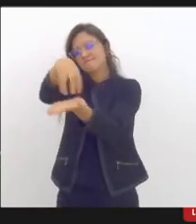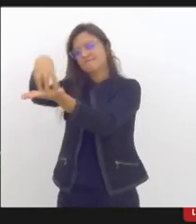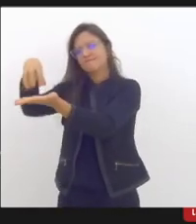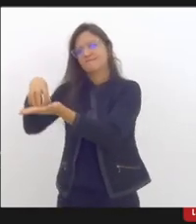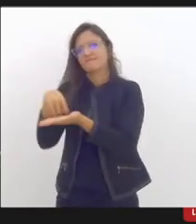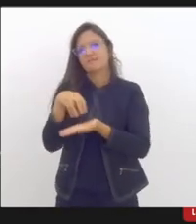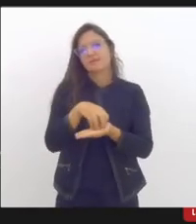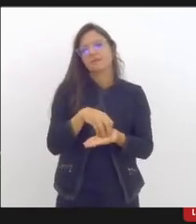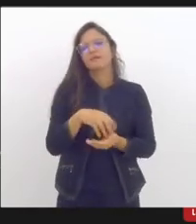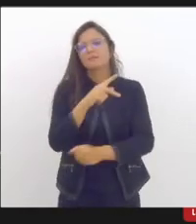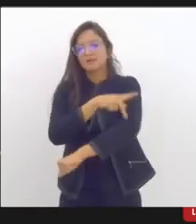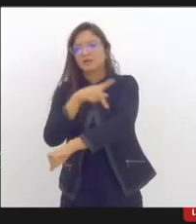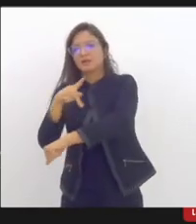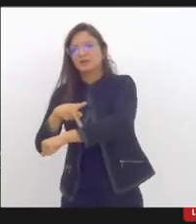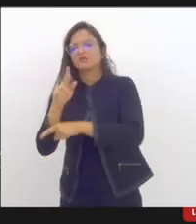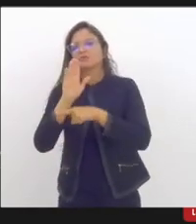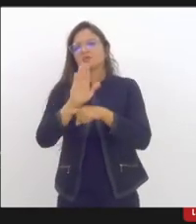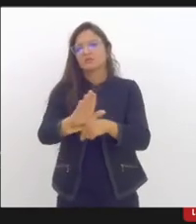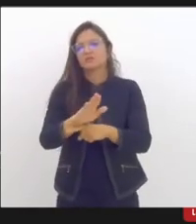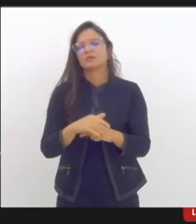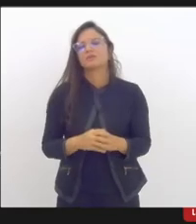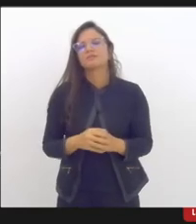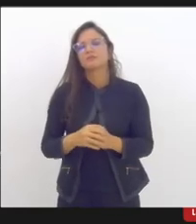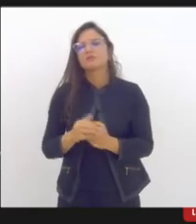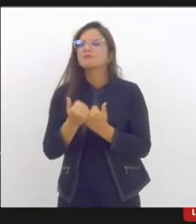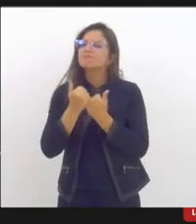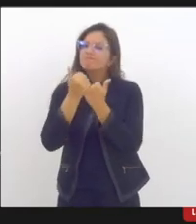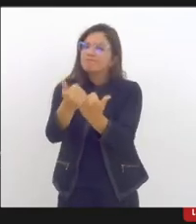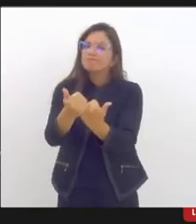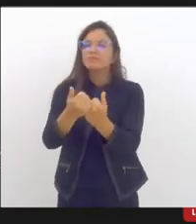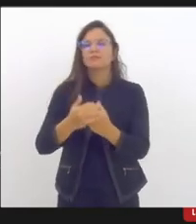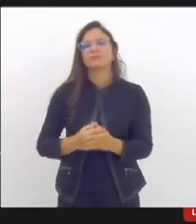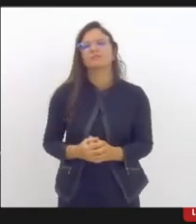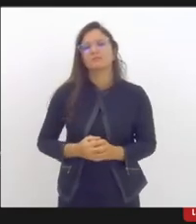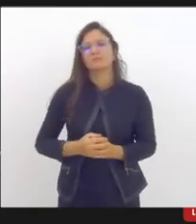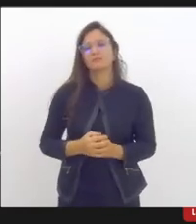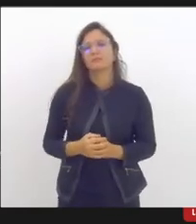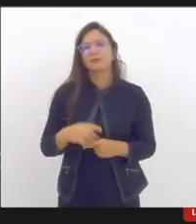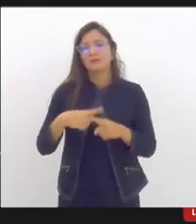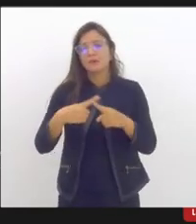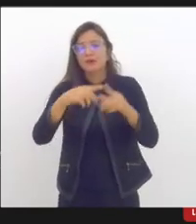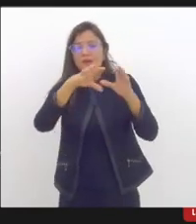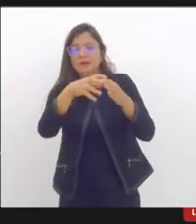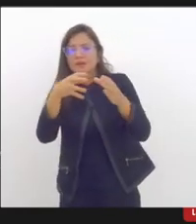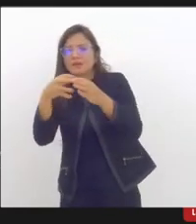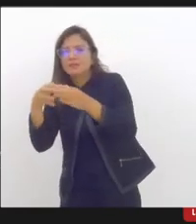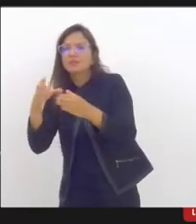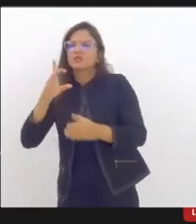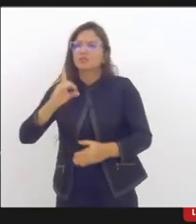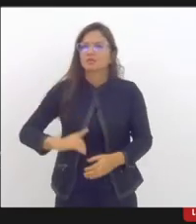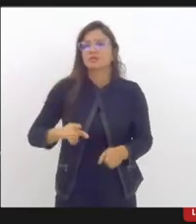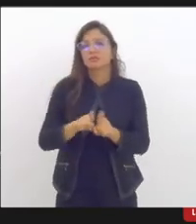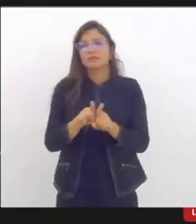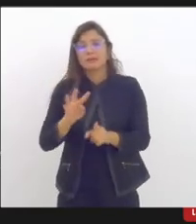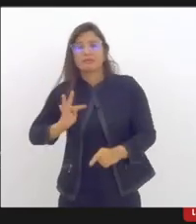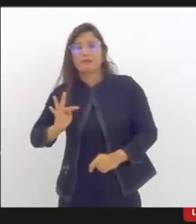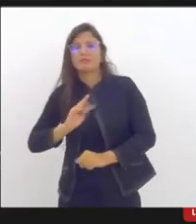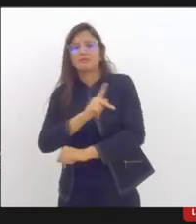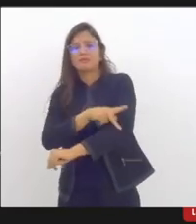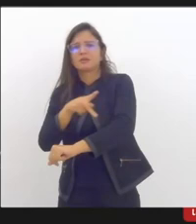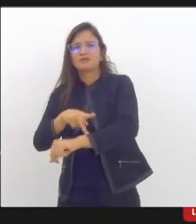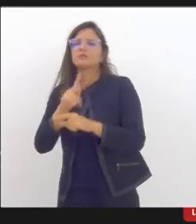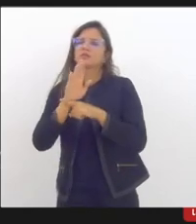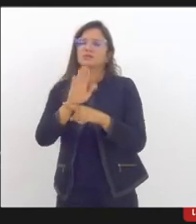regionais pedagógicas, né? Dando suporte às equipes, tanto diretivas quanto técnico pedagógicas,